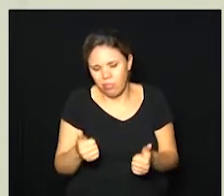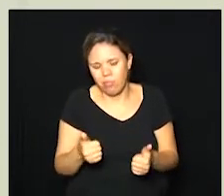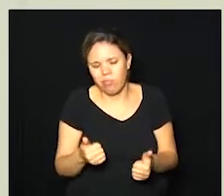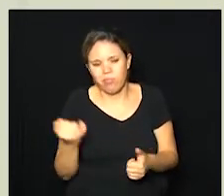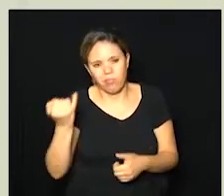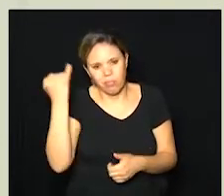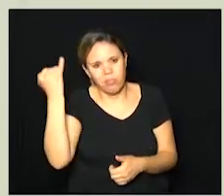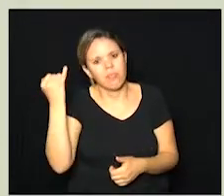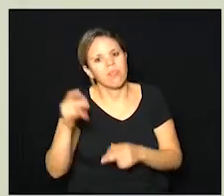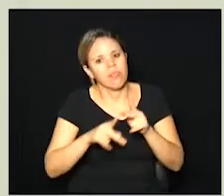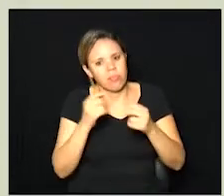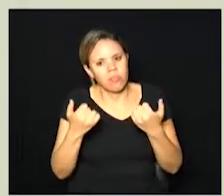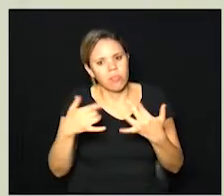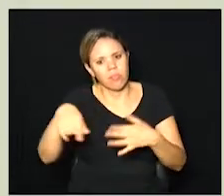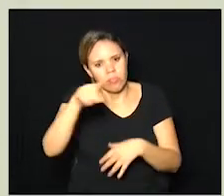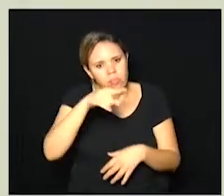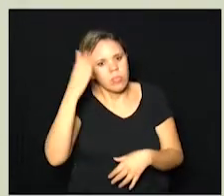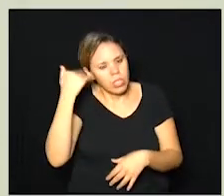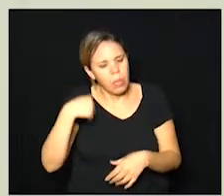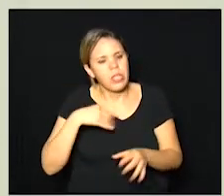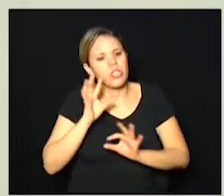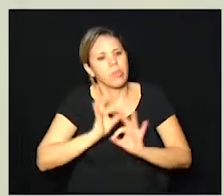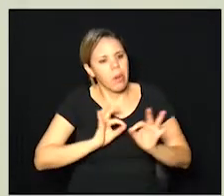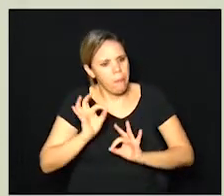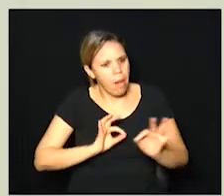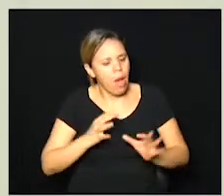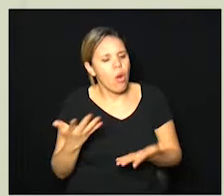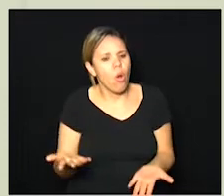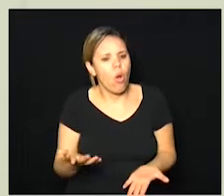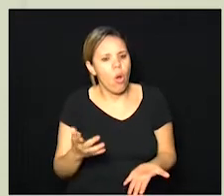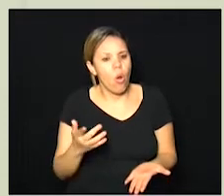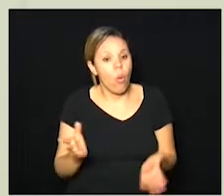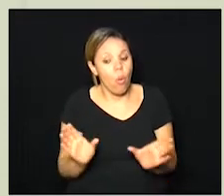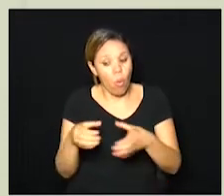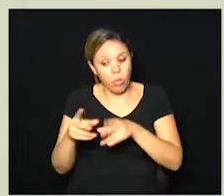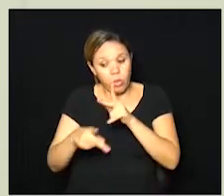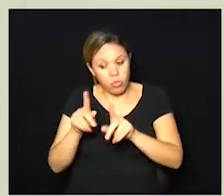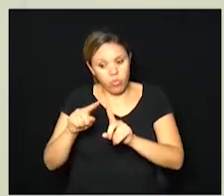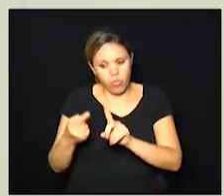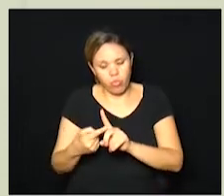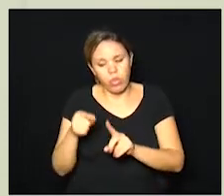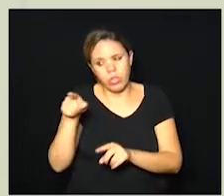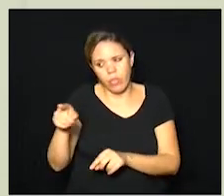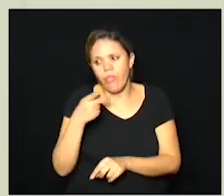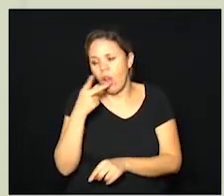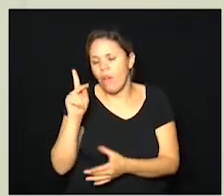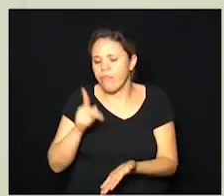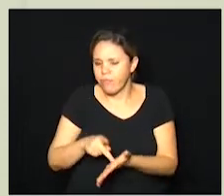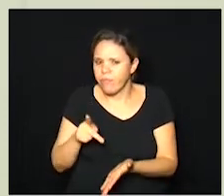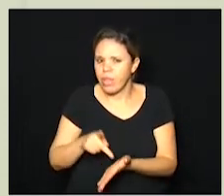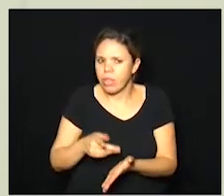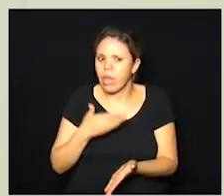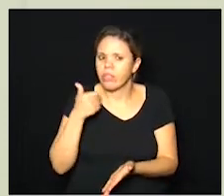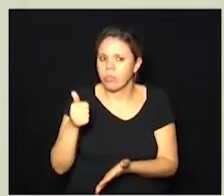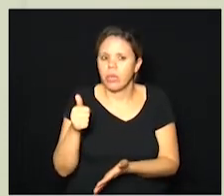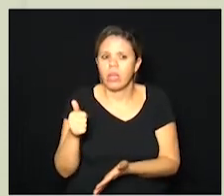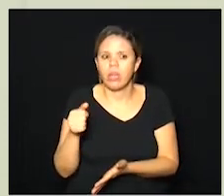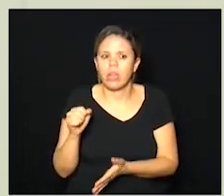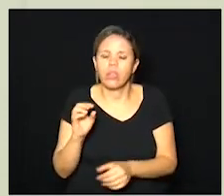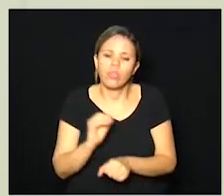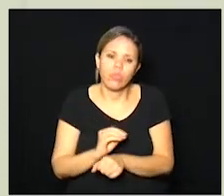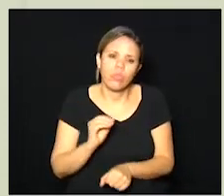importante que a população saiba que a gente se preparou inclusive para esse grupo mas o que o senhor falou é verdade é melhor se